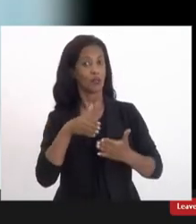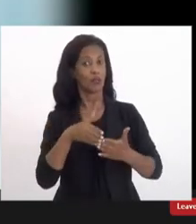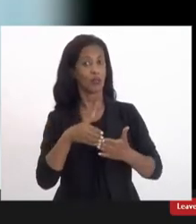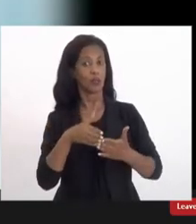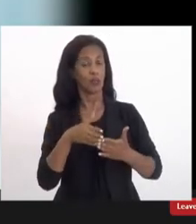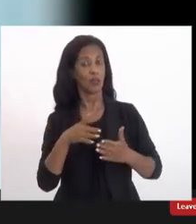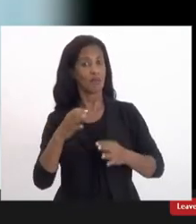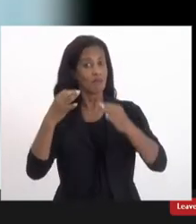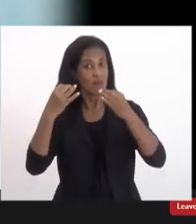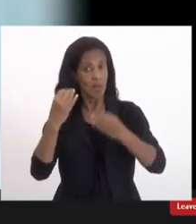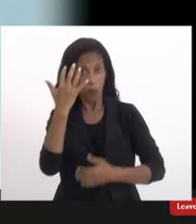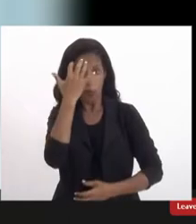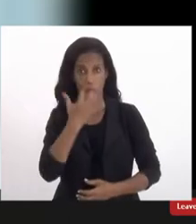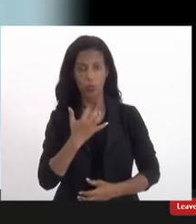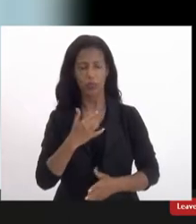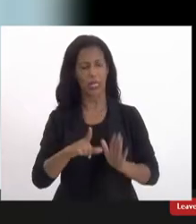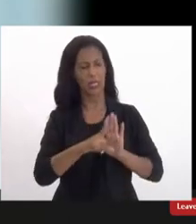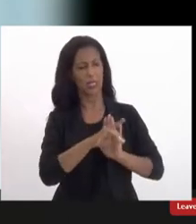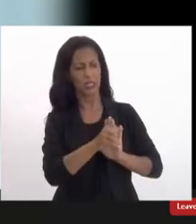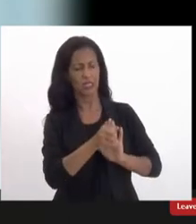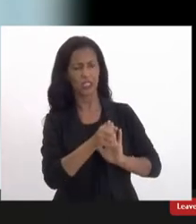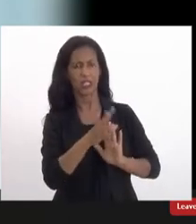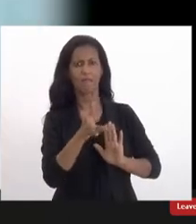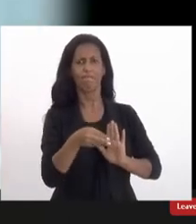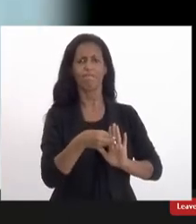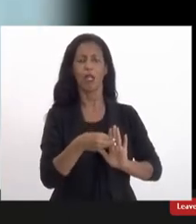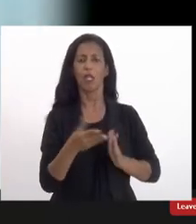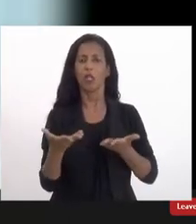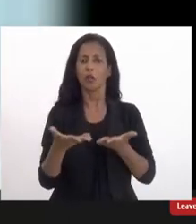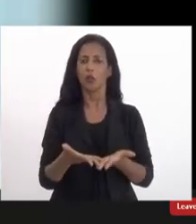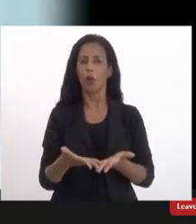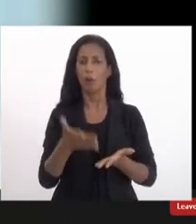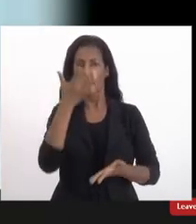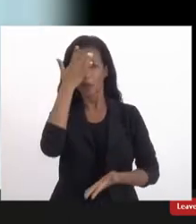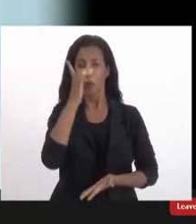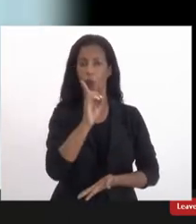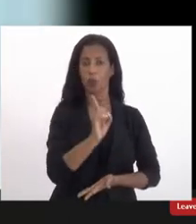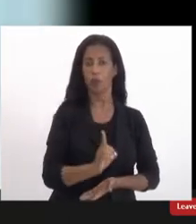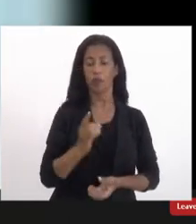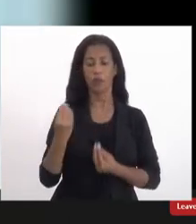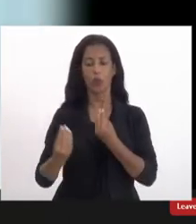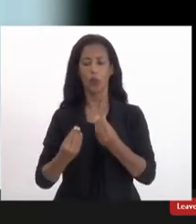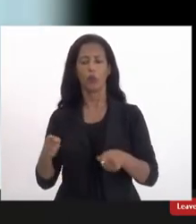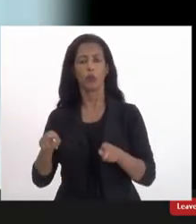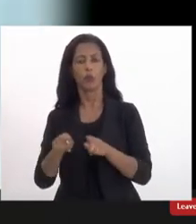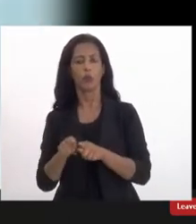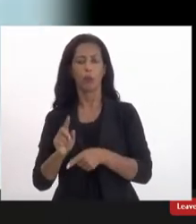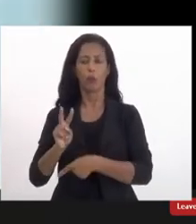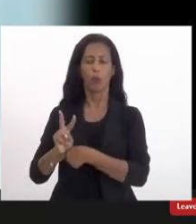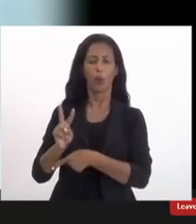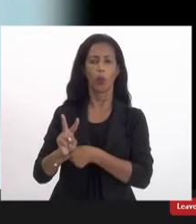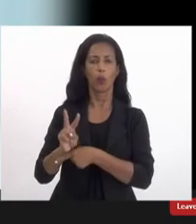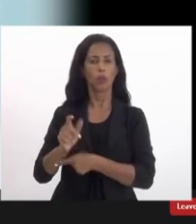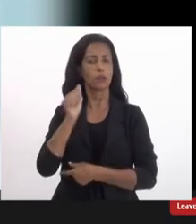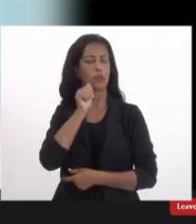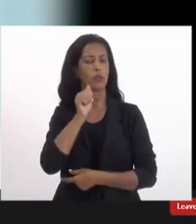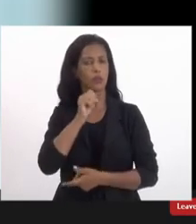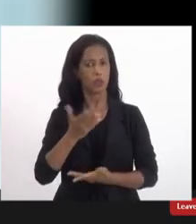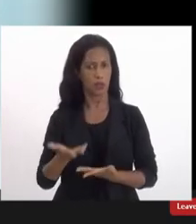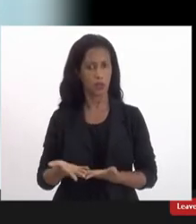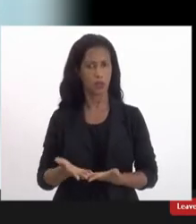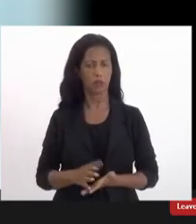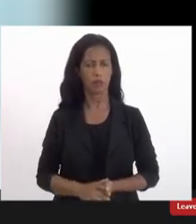implementação dessas leis né não só para a pessoa com deficiência como também para a proteção às mulheres